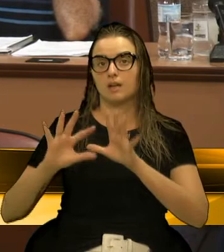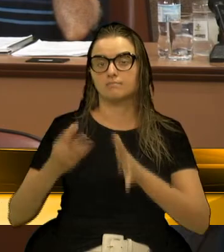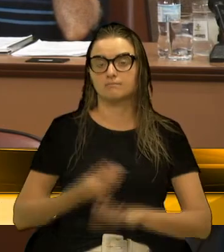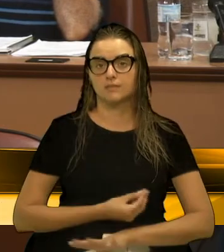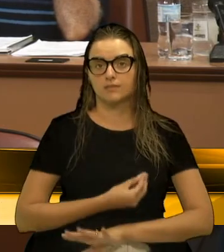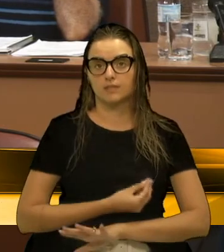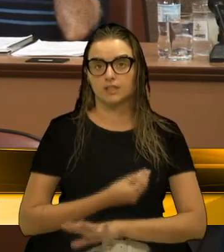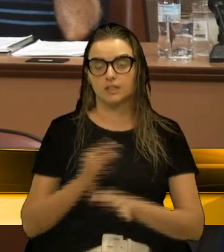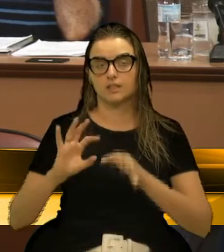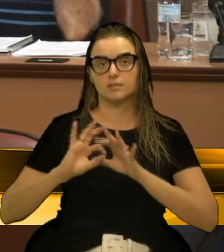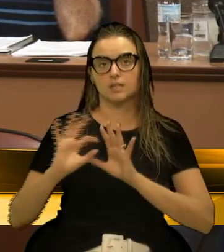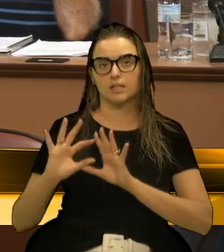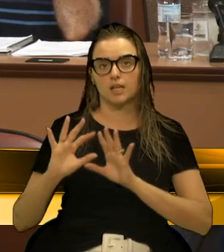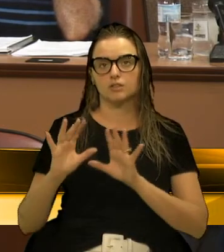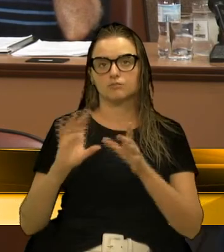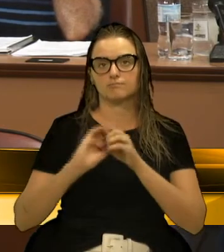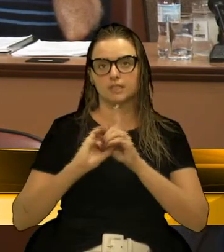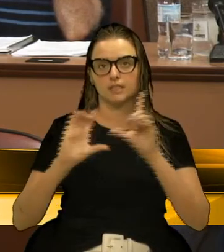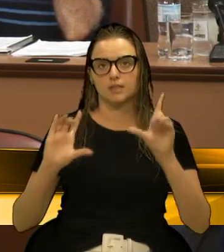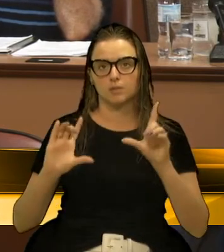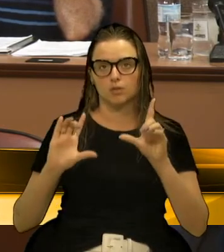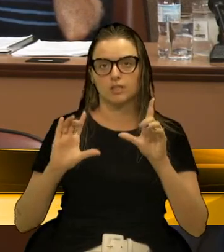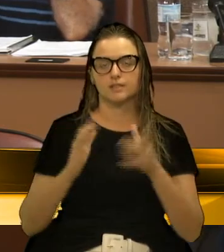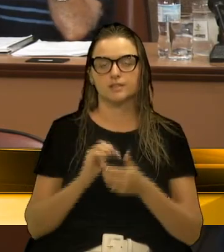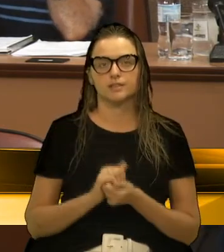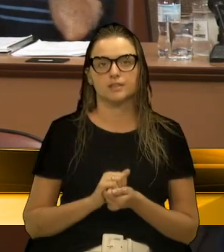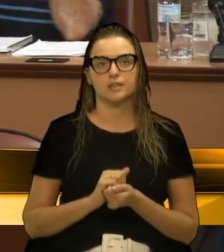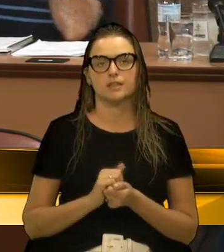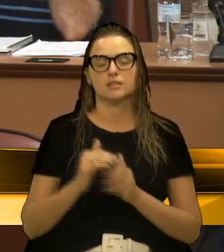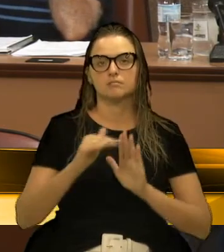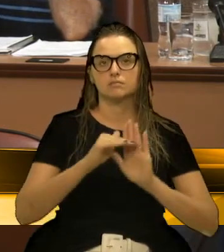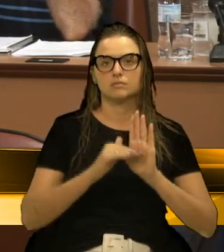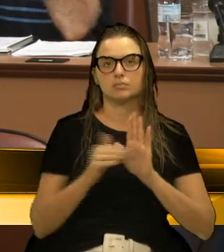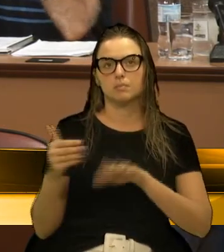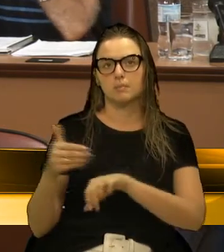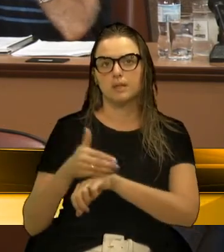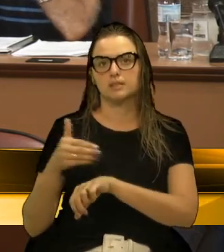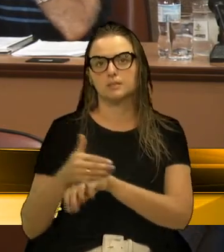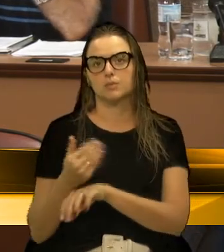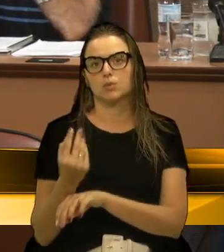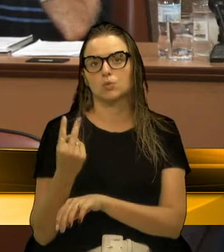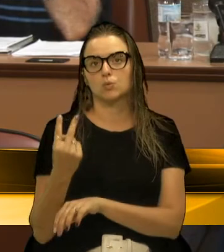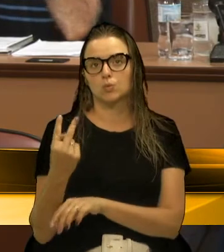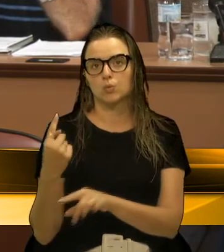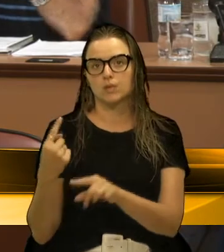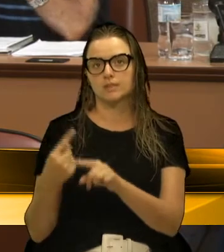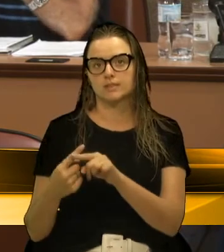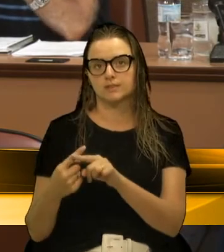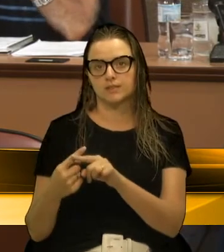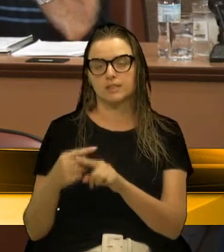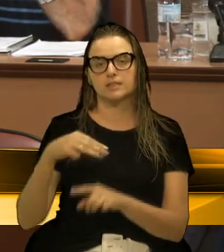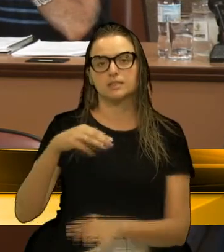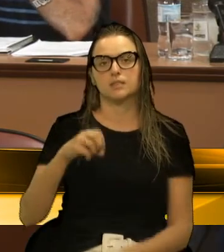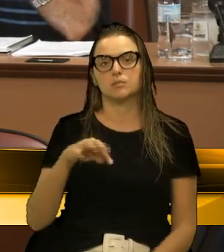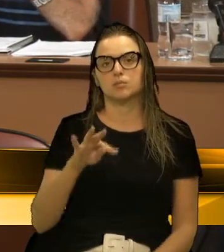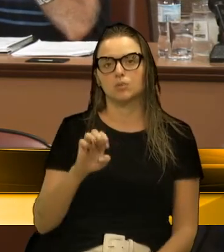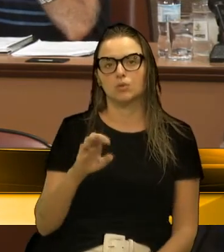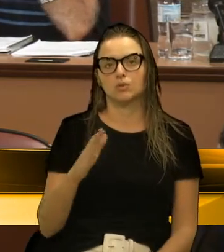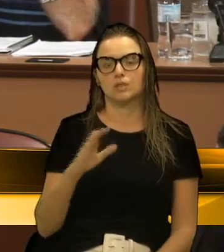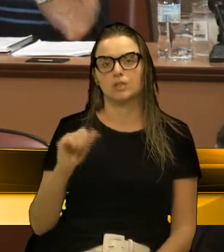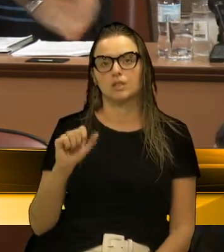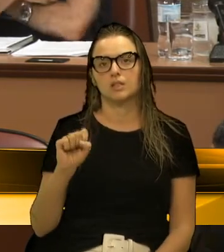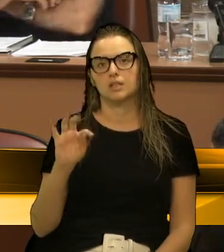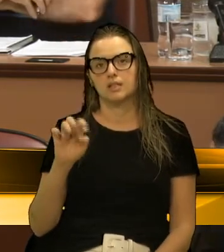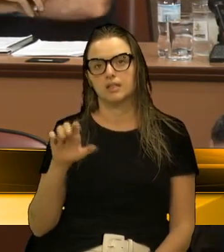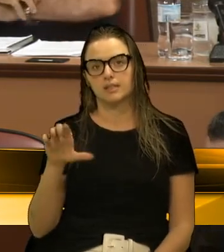ordem e da democracia. Ele participou na Itália de duas batalhas, de Monte Castelo e